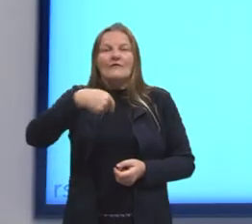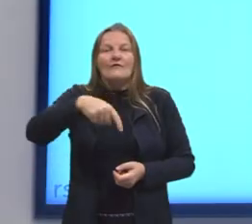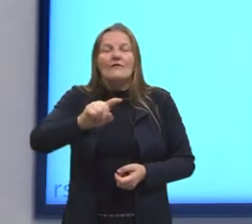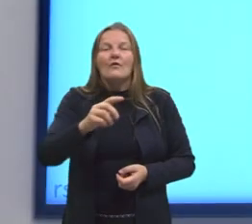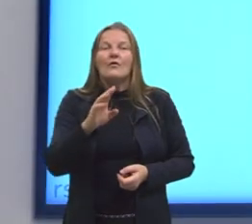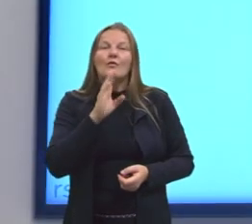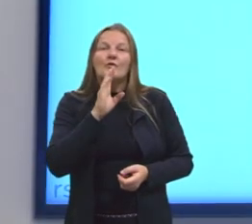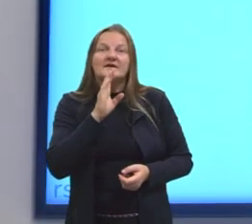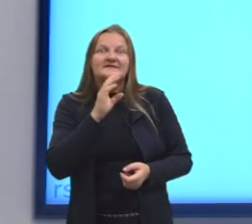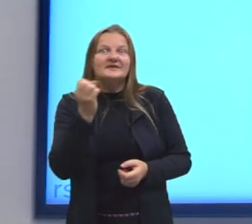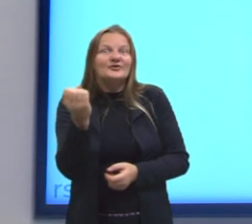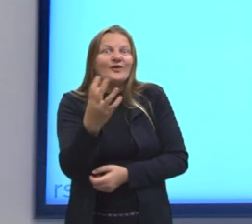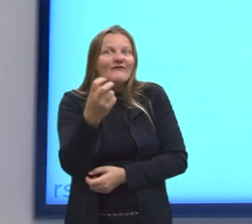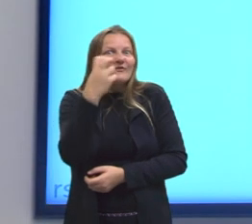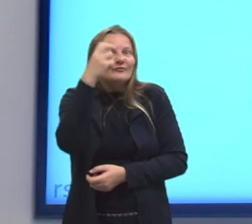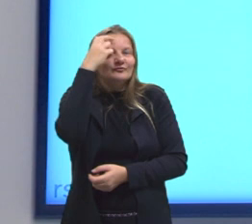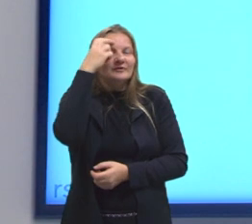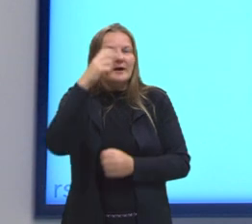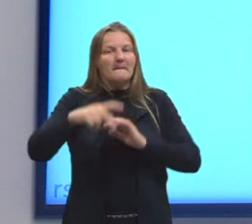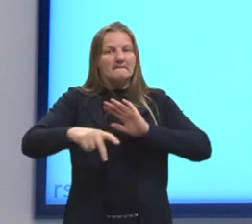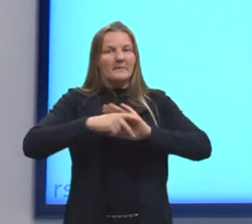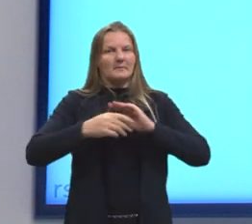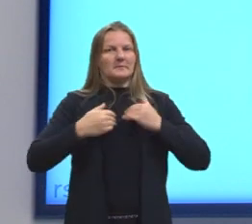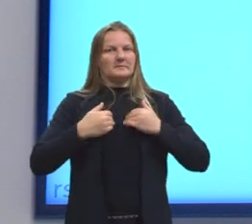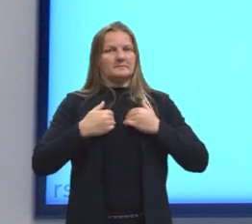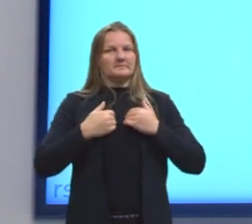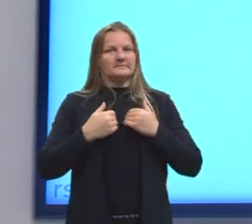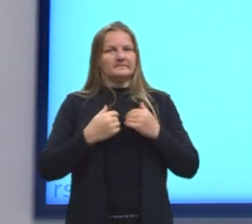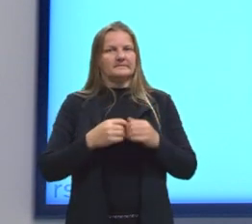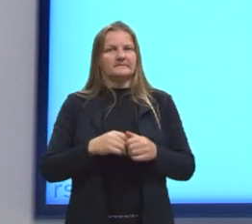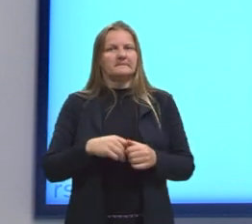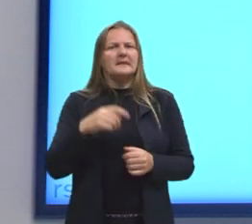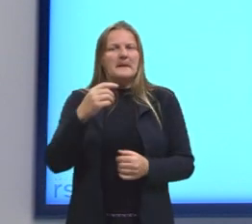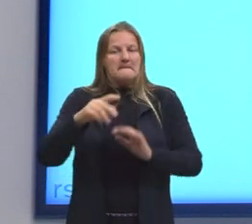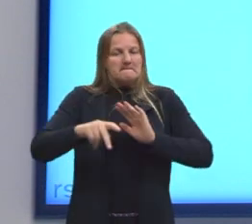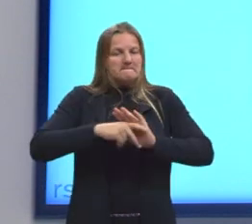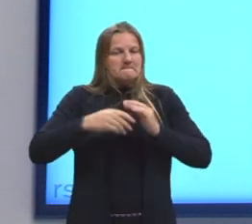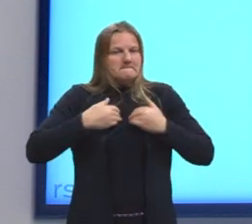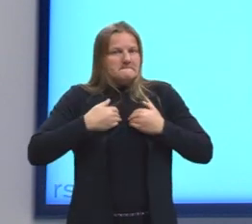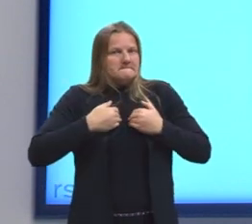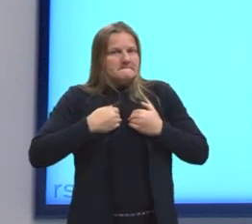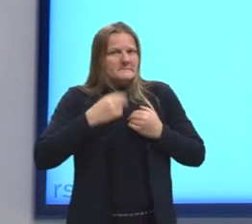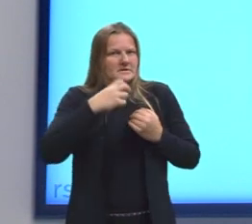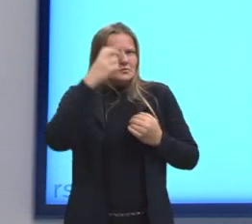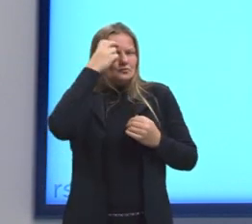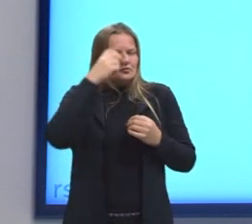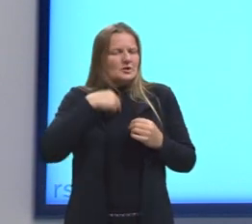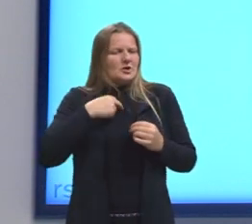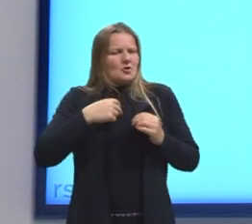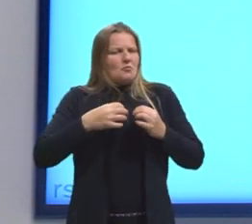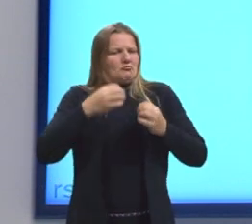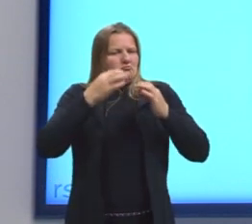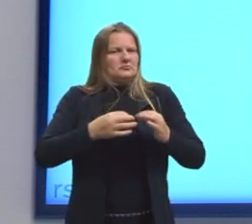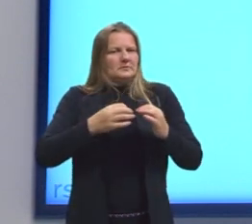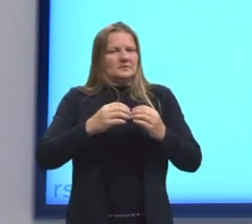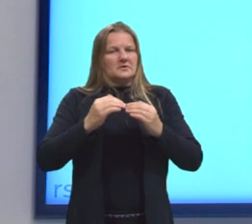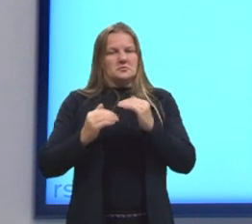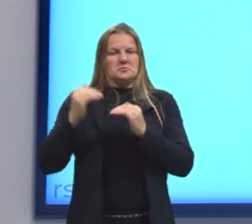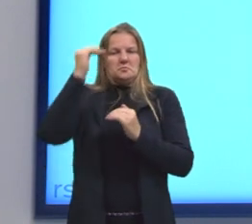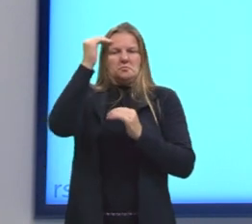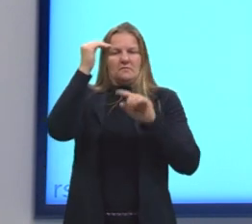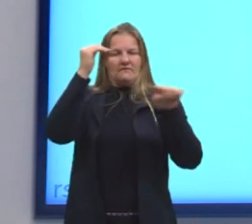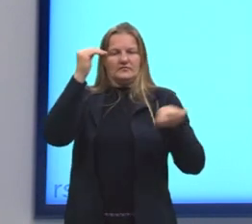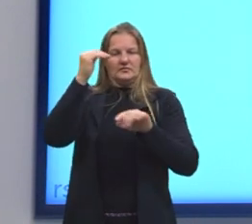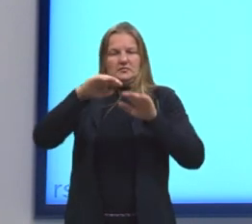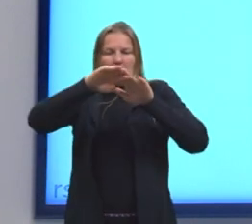discutir cultura baseada no etnocentrismo. Pensar que a minha cultura, que o meu ponto de vista é superior aos